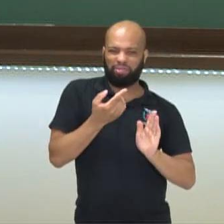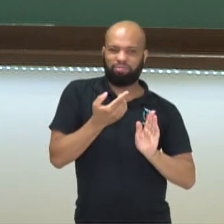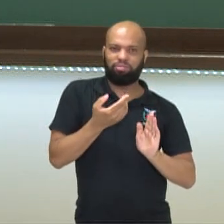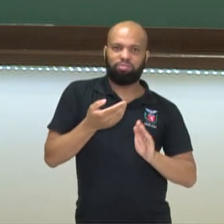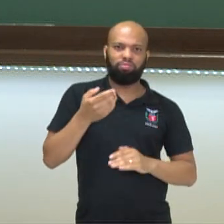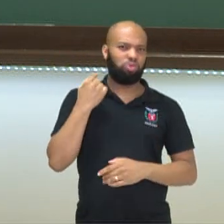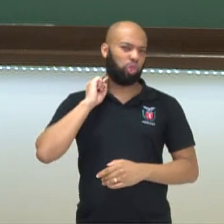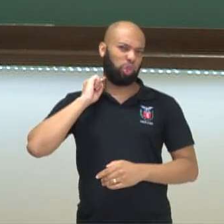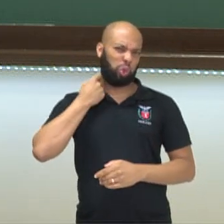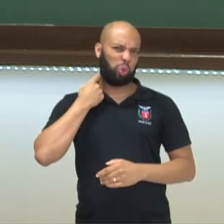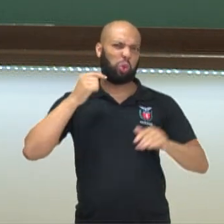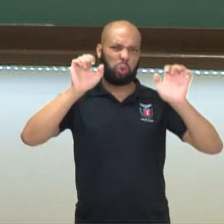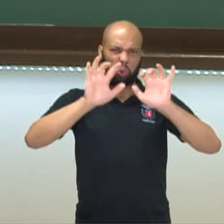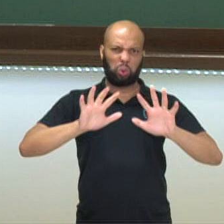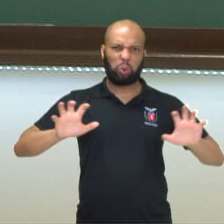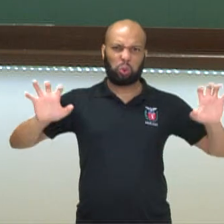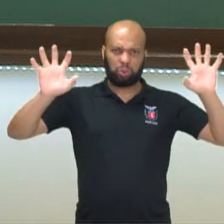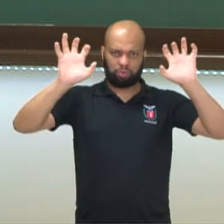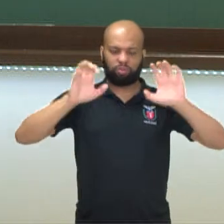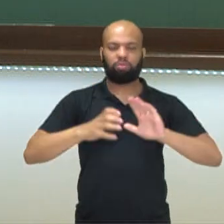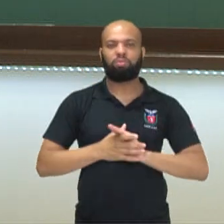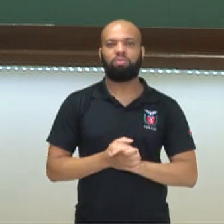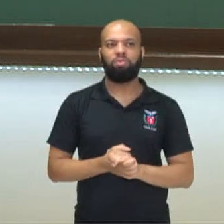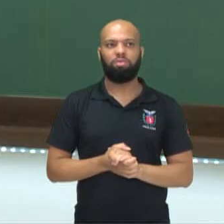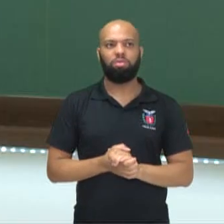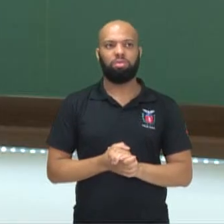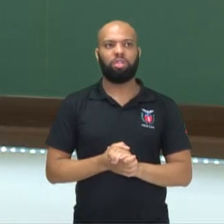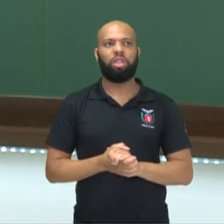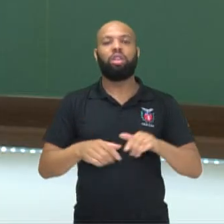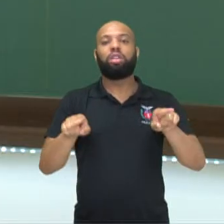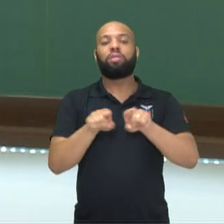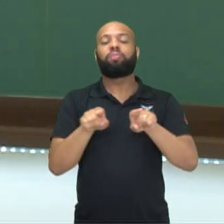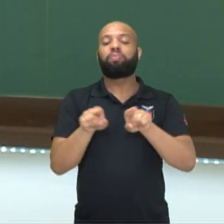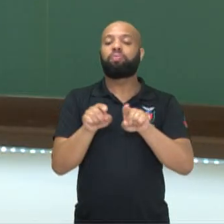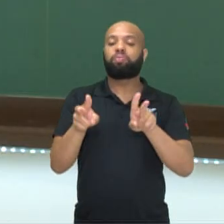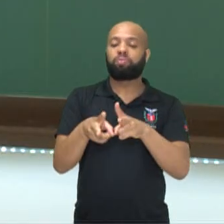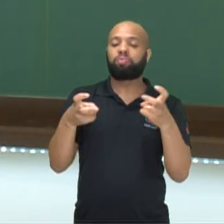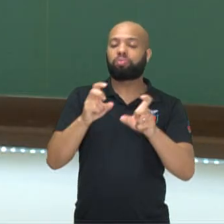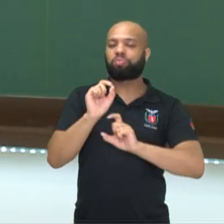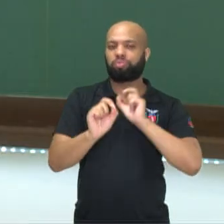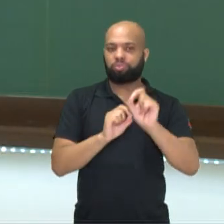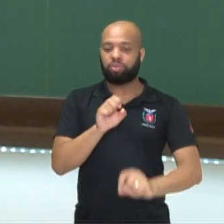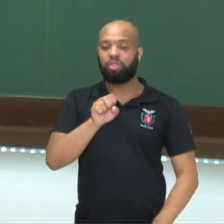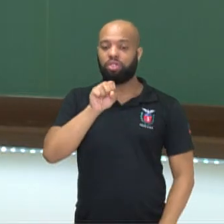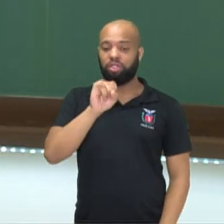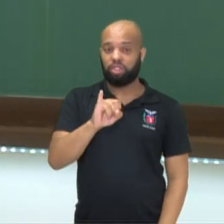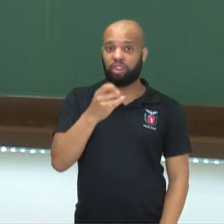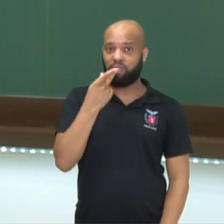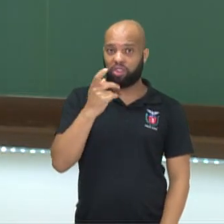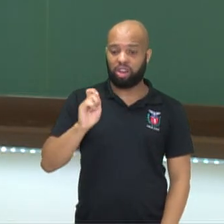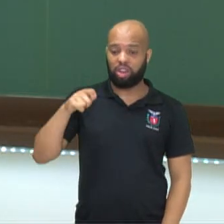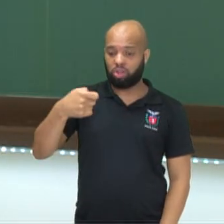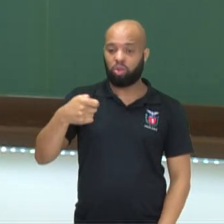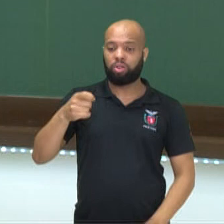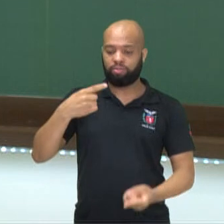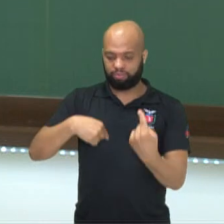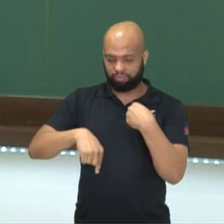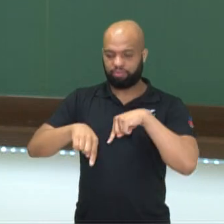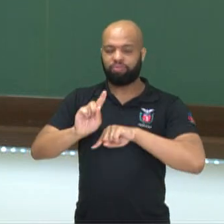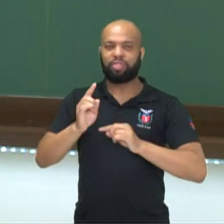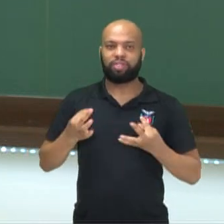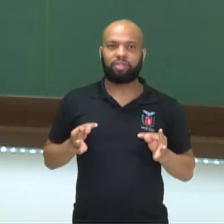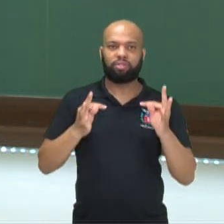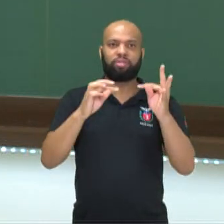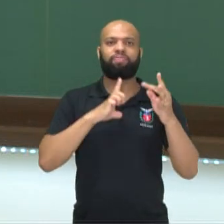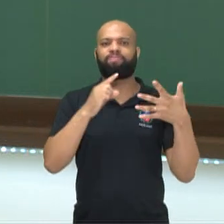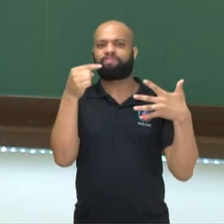exemplos que a gente vai perceber. Nós também percebemos que, quando falamos dos avanços tecnológicos, nós temos uma